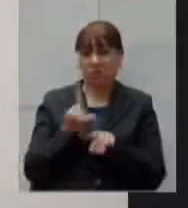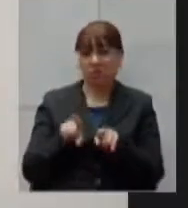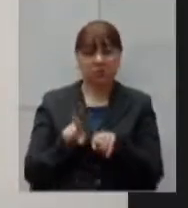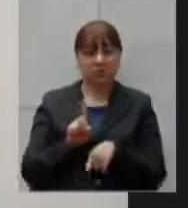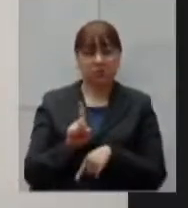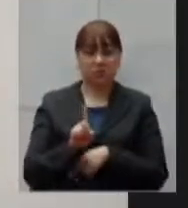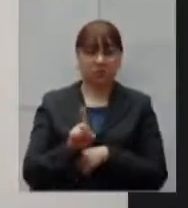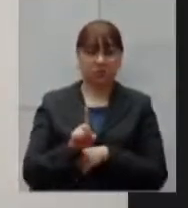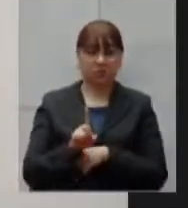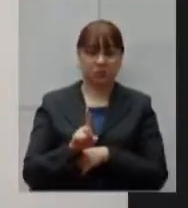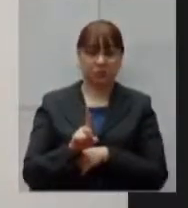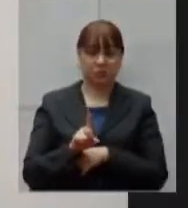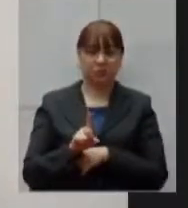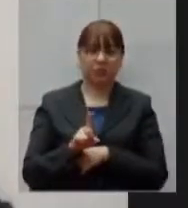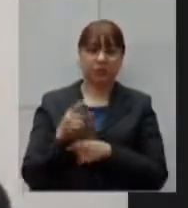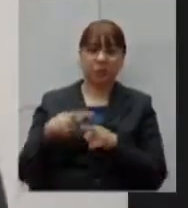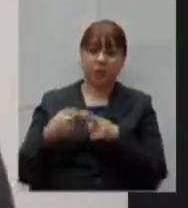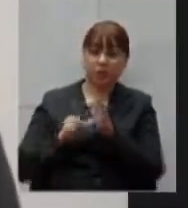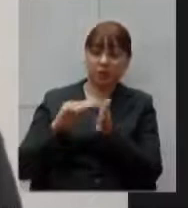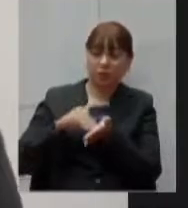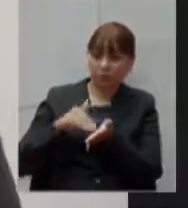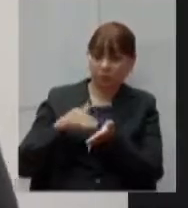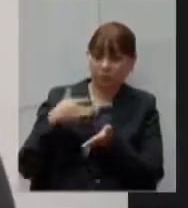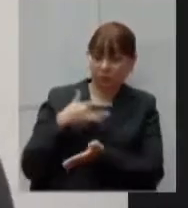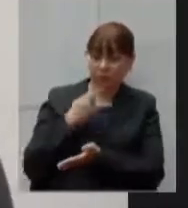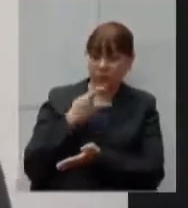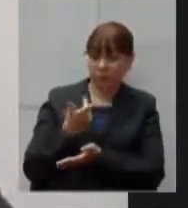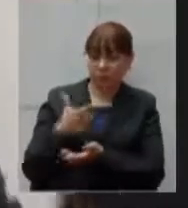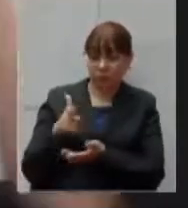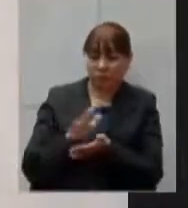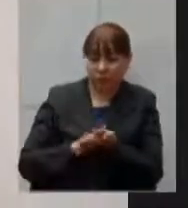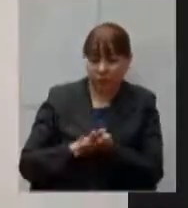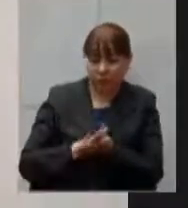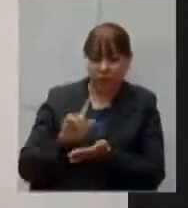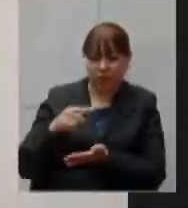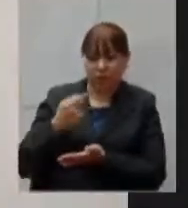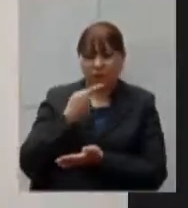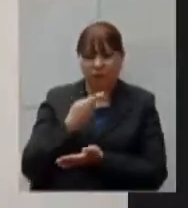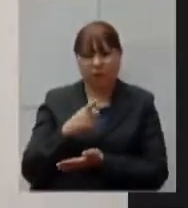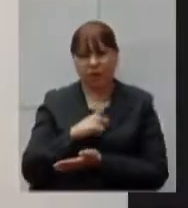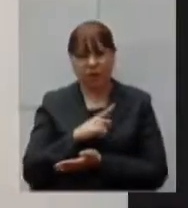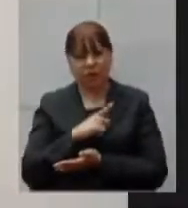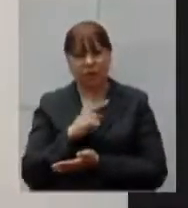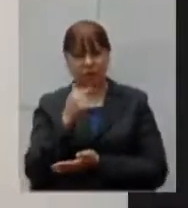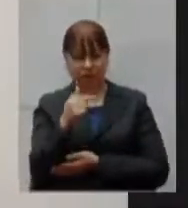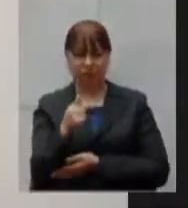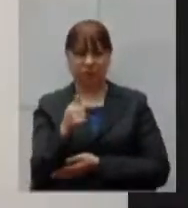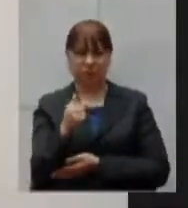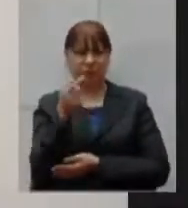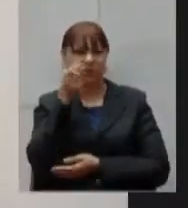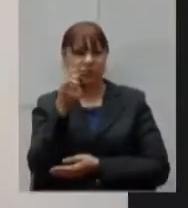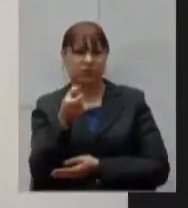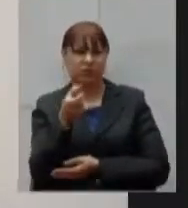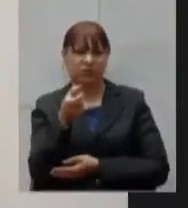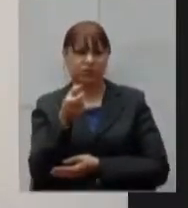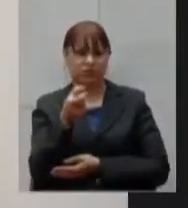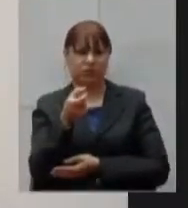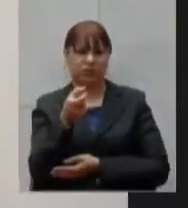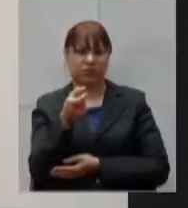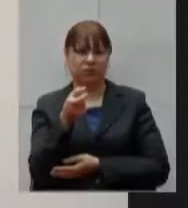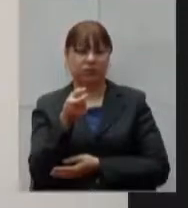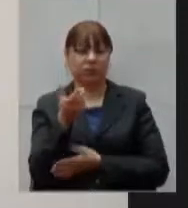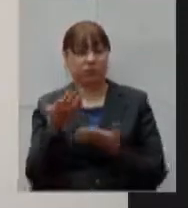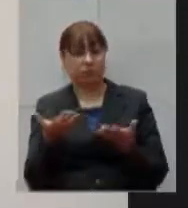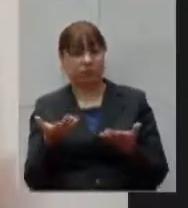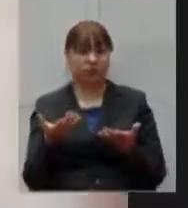determinado momento o secretário fala que não tinha nenhuma entidade depois fala que hoje já tem sete interessados